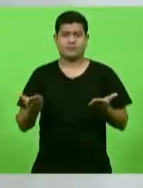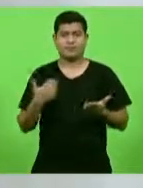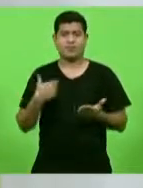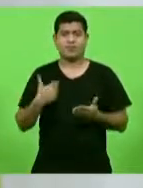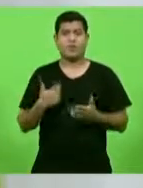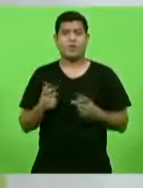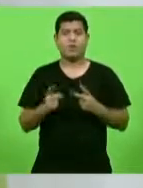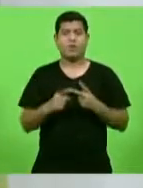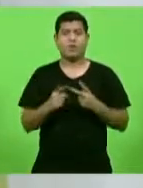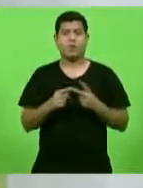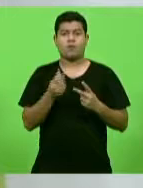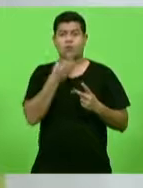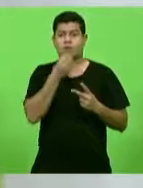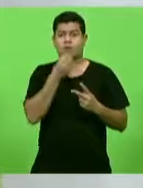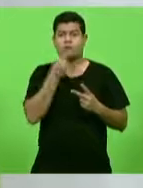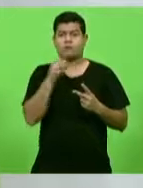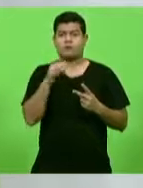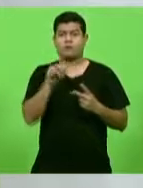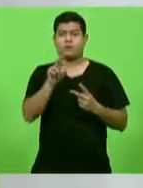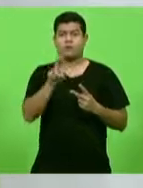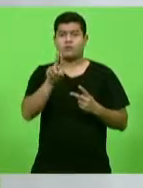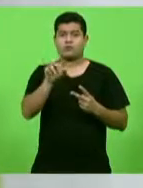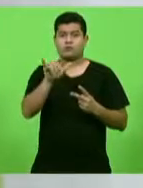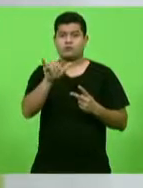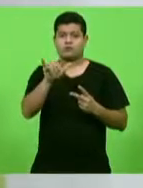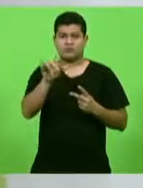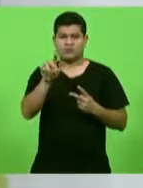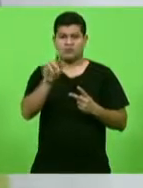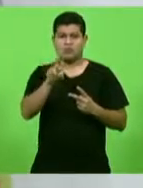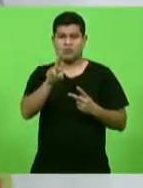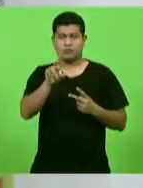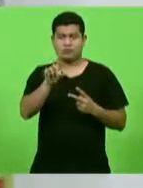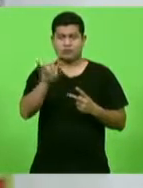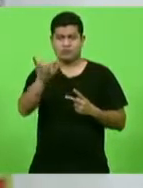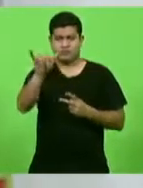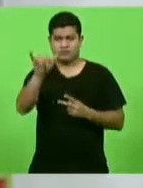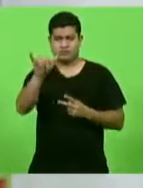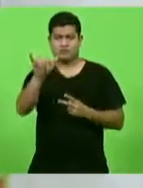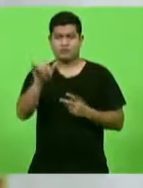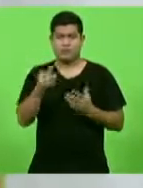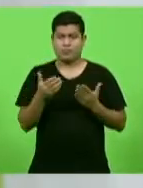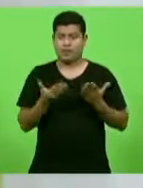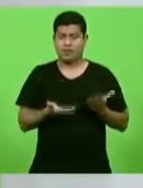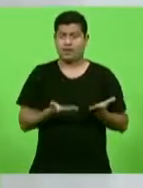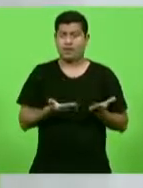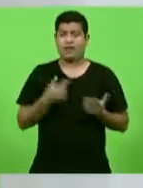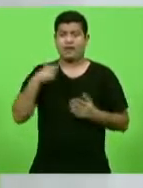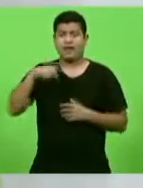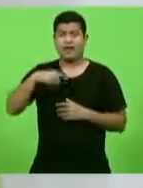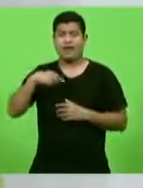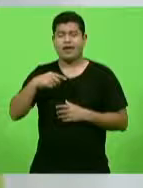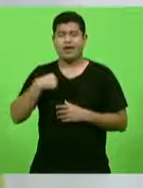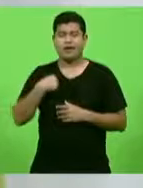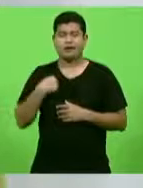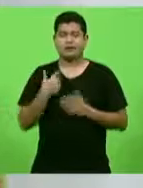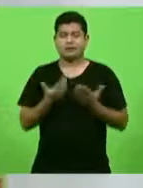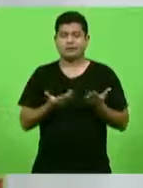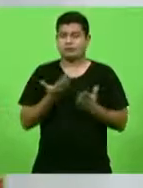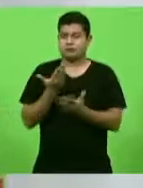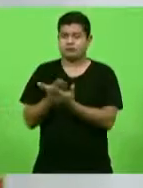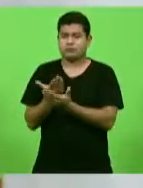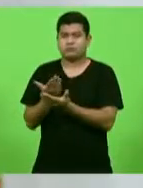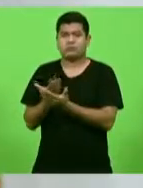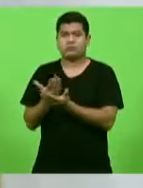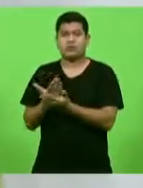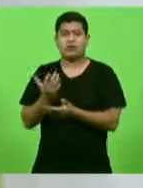O nome é esse mesmo, é Udi, e ele é aluno de uma escola de cascavel no Paraná e